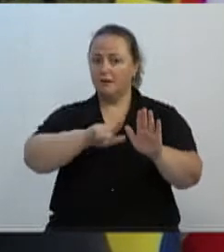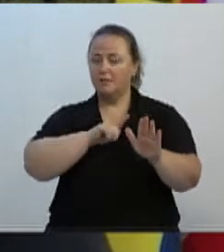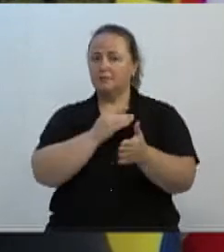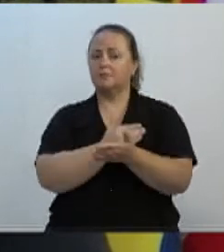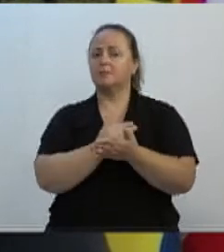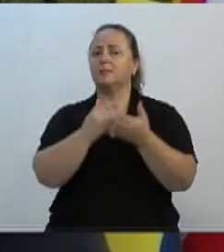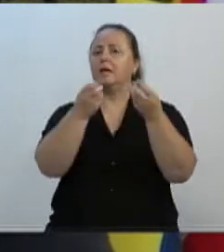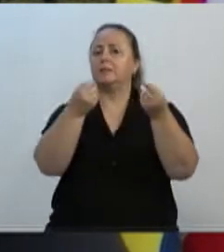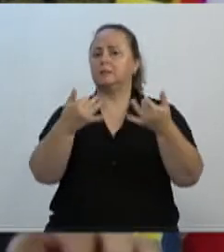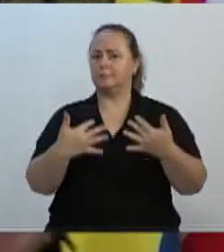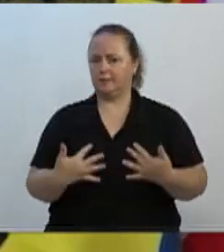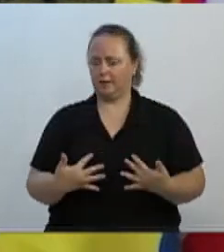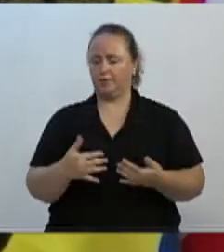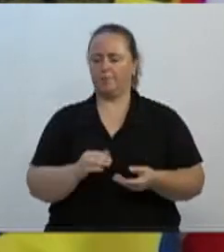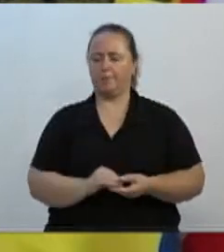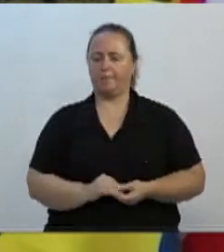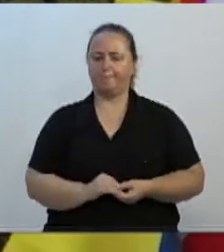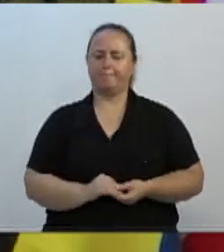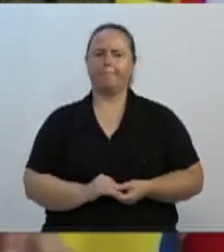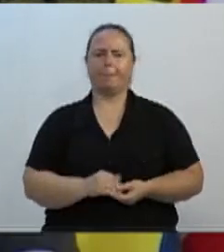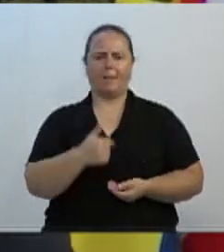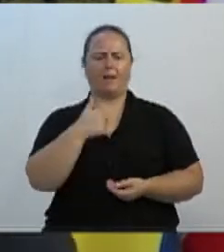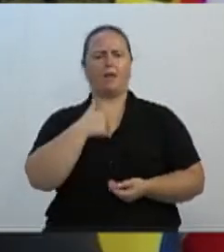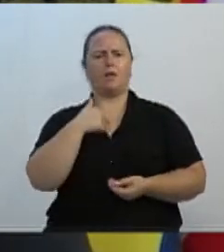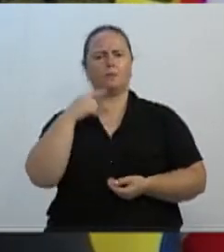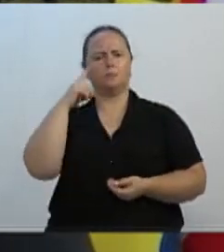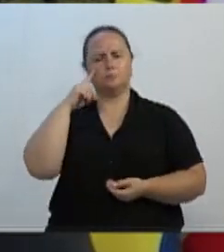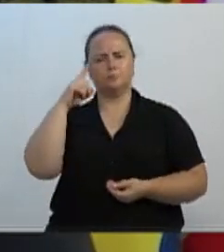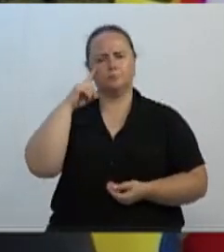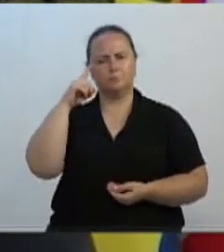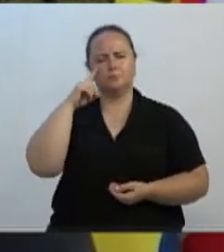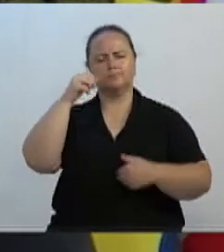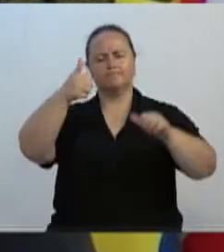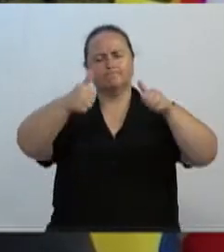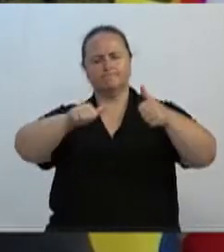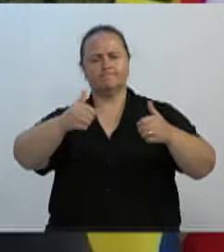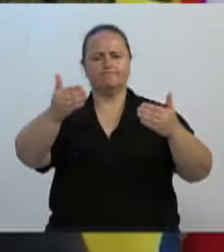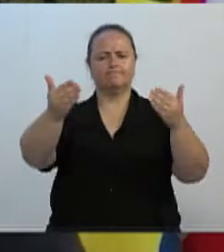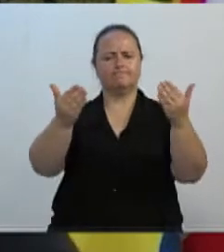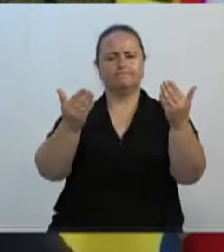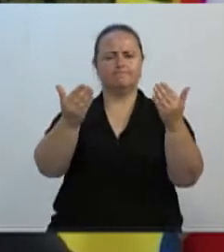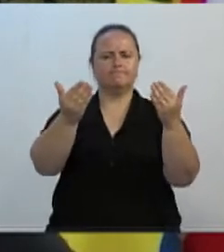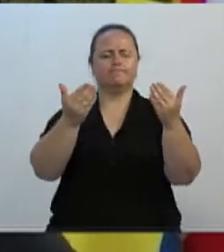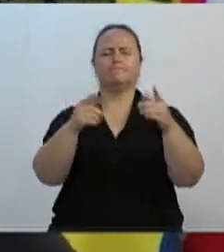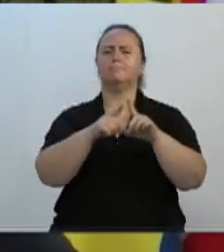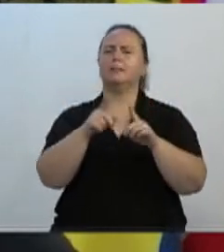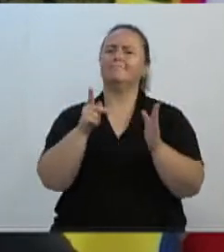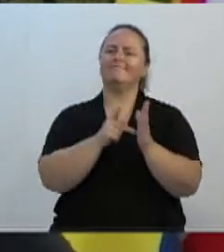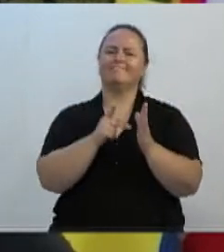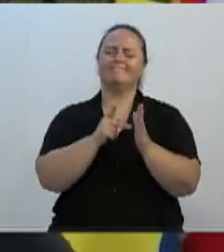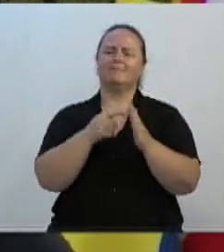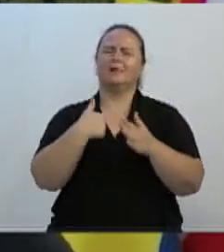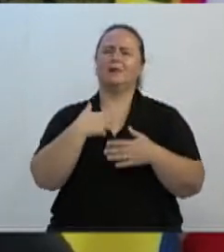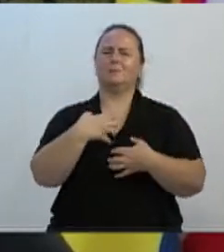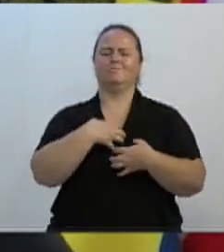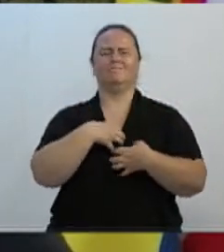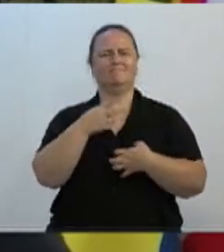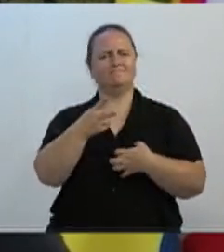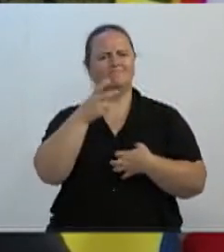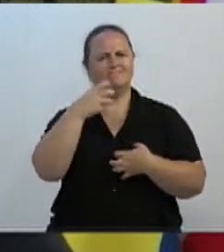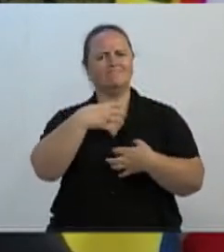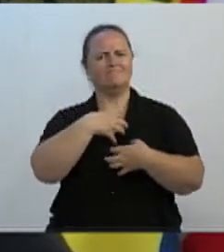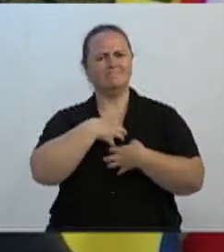onde eu fico analisando todos os dias o quanto é frustrante a